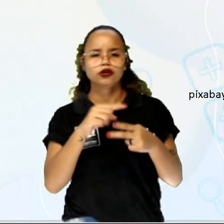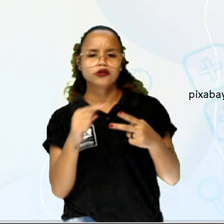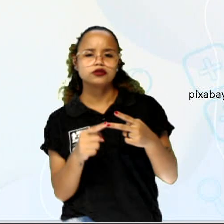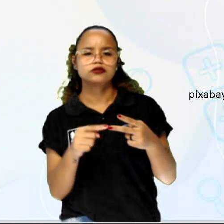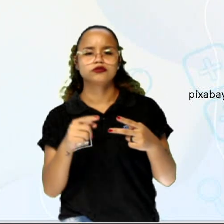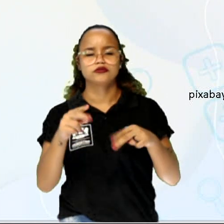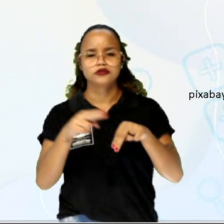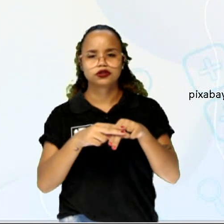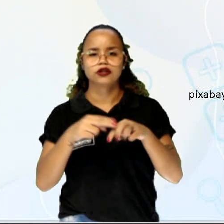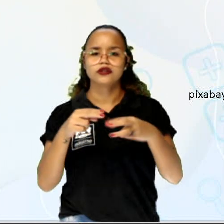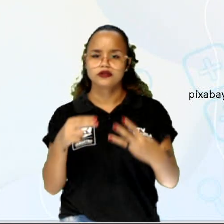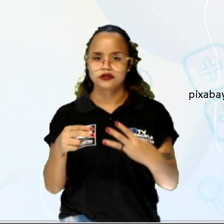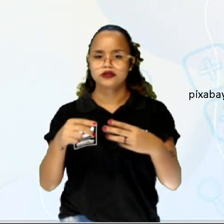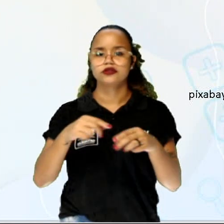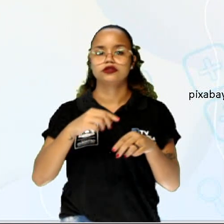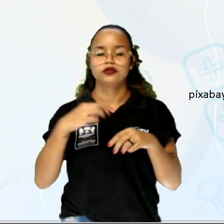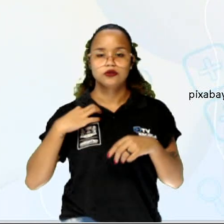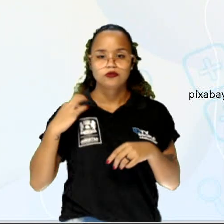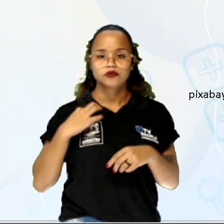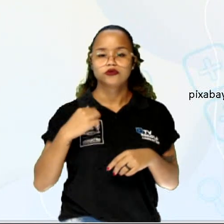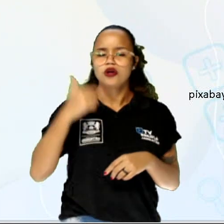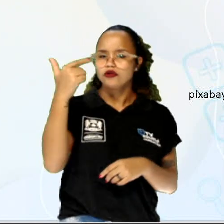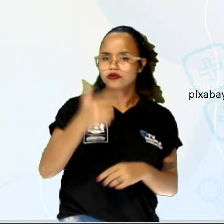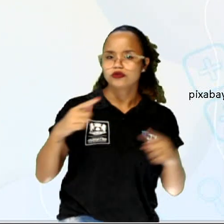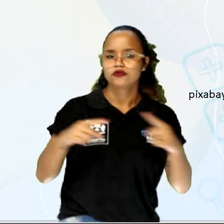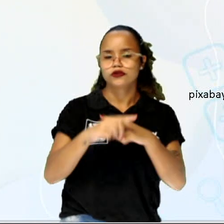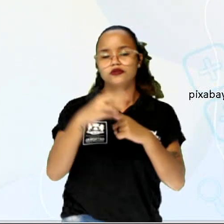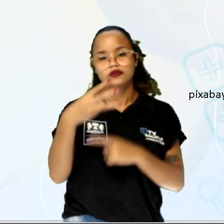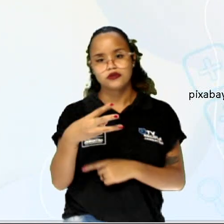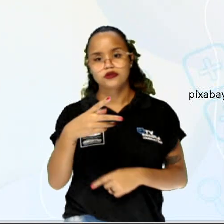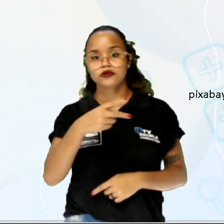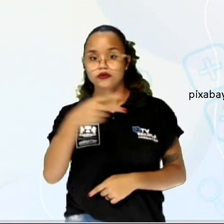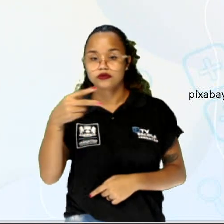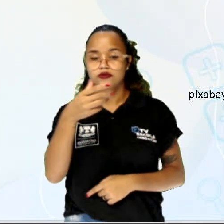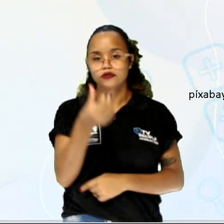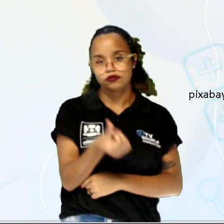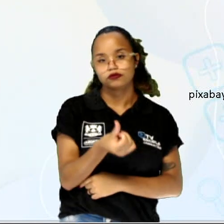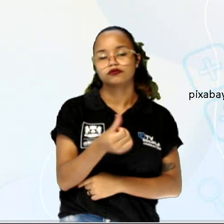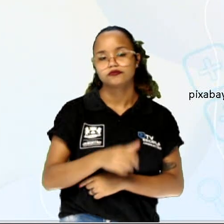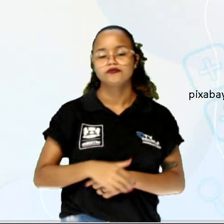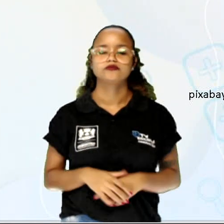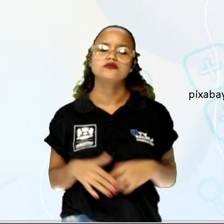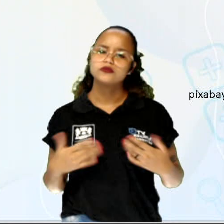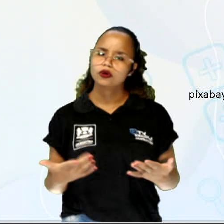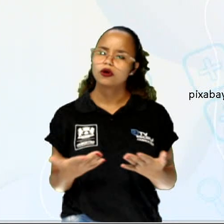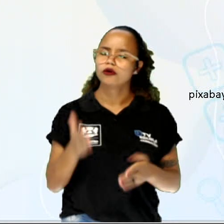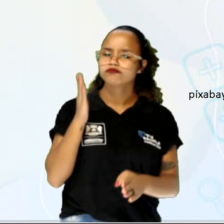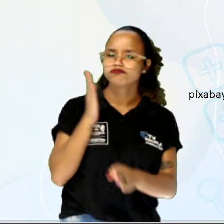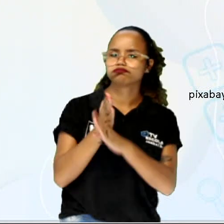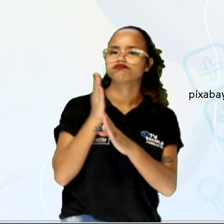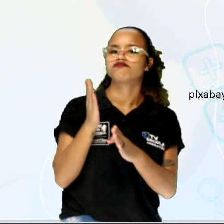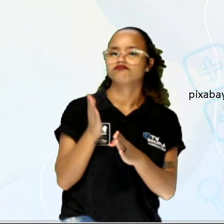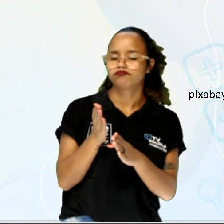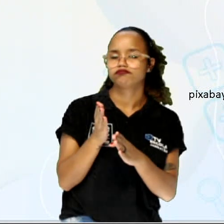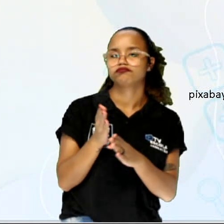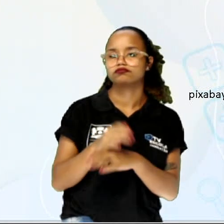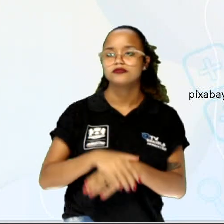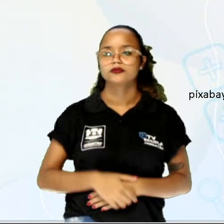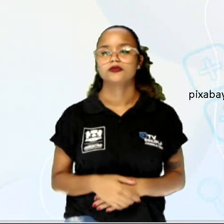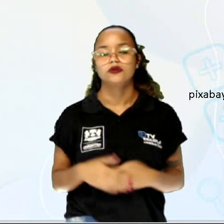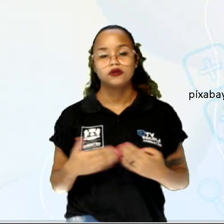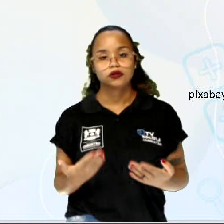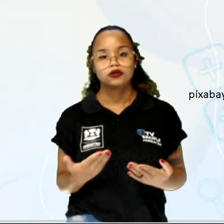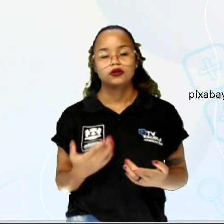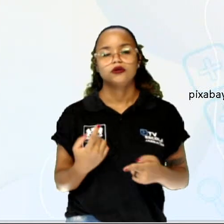blusas, duas vezes três, igual a seis opções. E aí foi justamente isso que ela descobriu. Ela descobriu que é